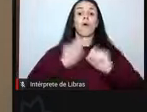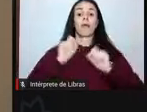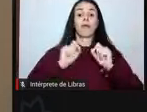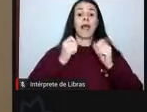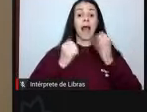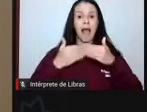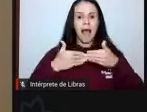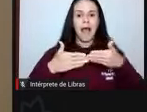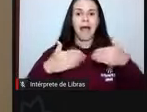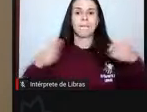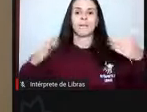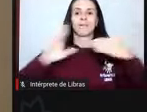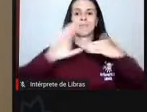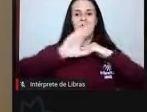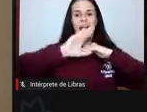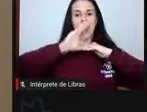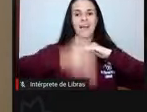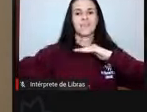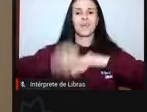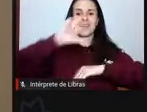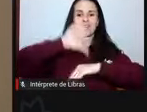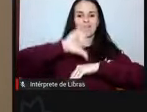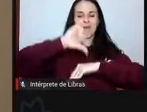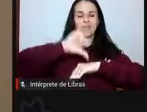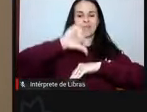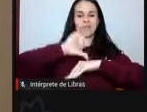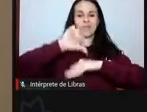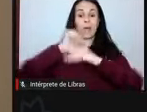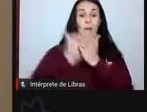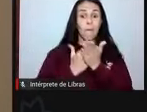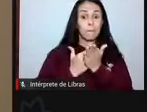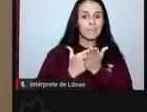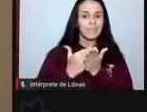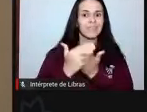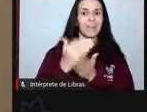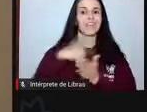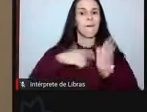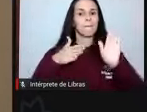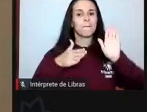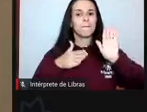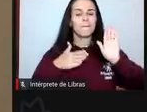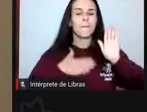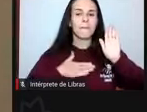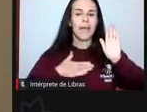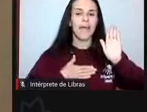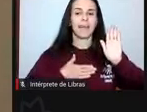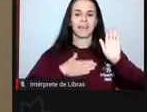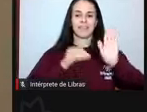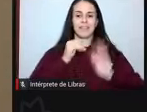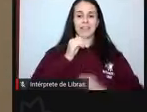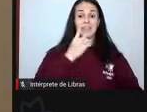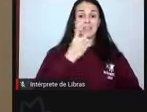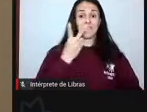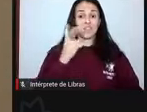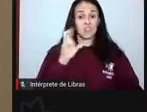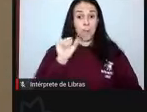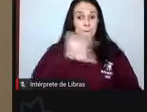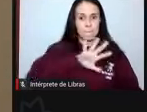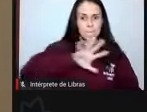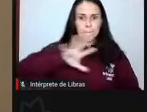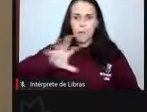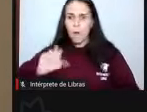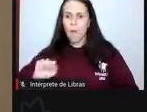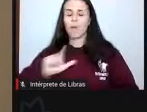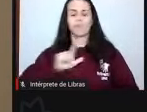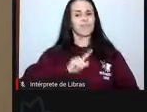Sul, saiu do zero, com uma promessa de 129 milhões de investimentos, um número X, 111 vagas